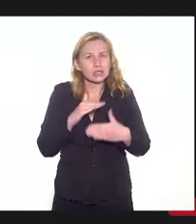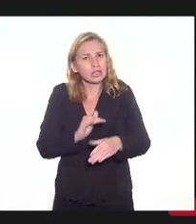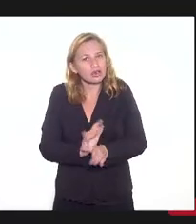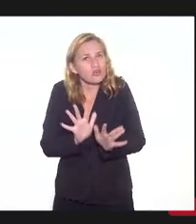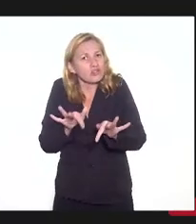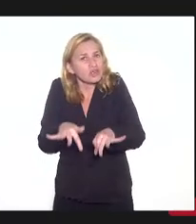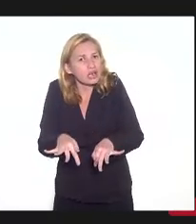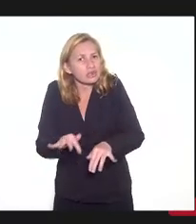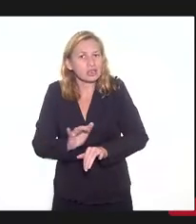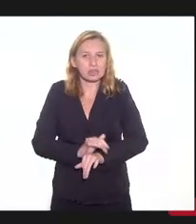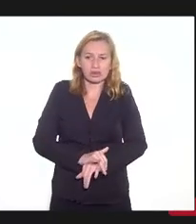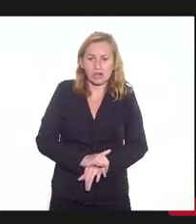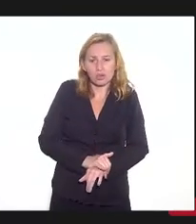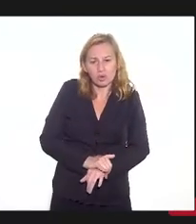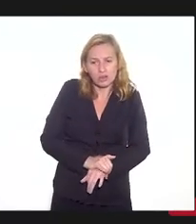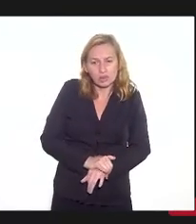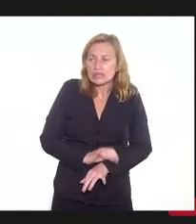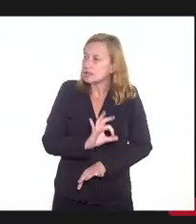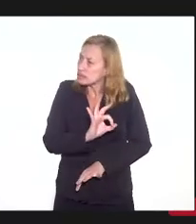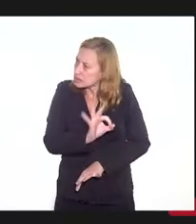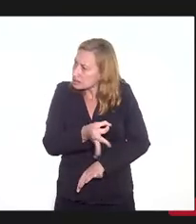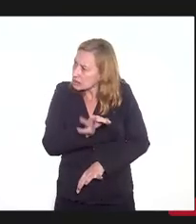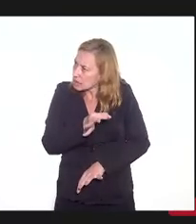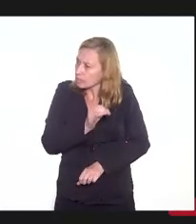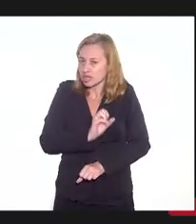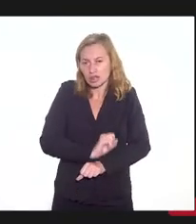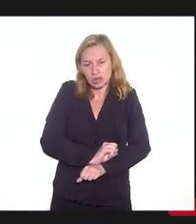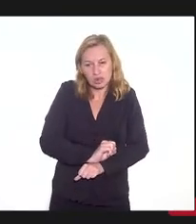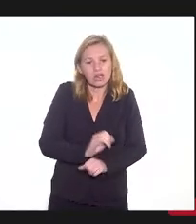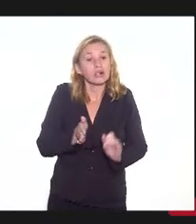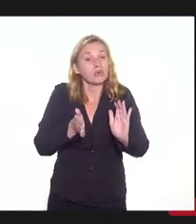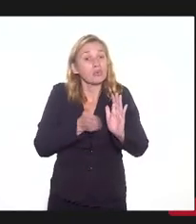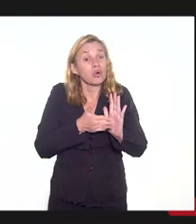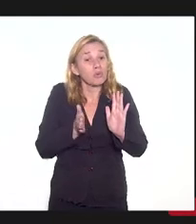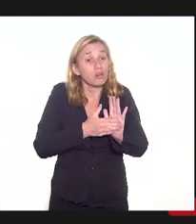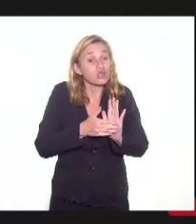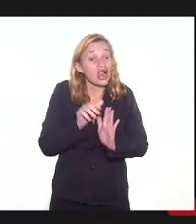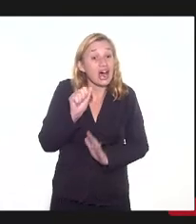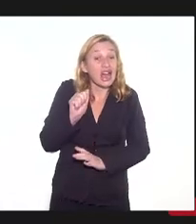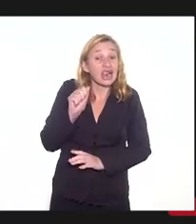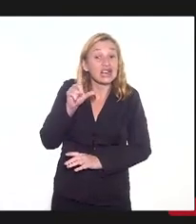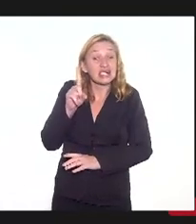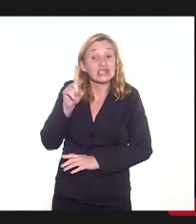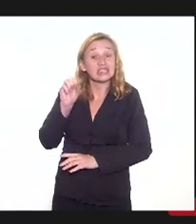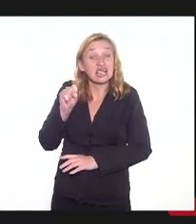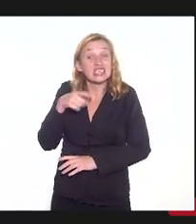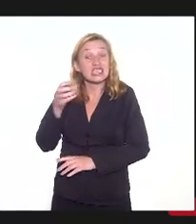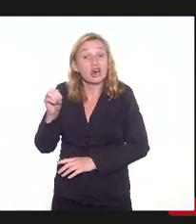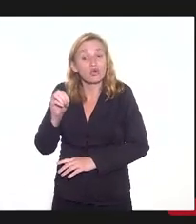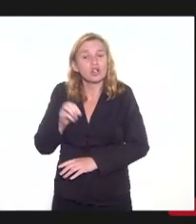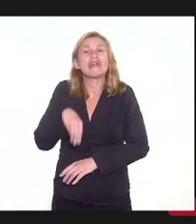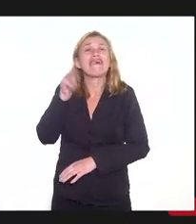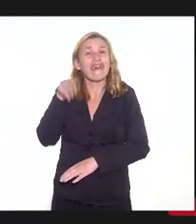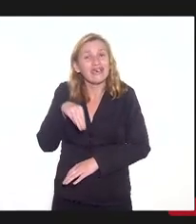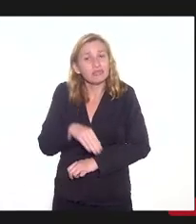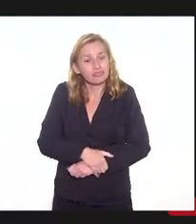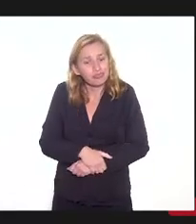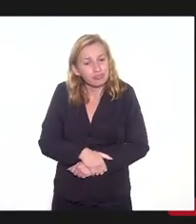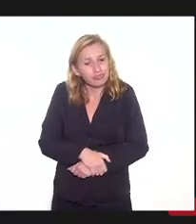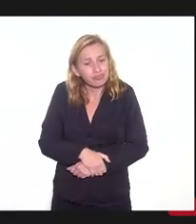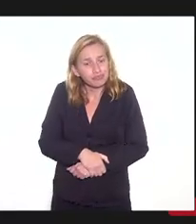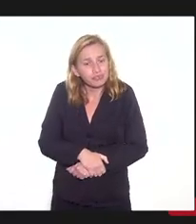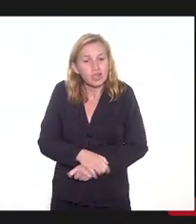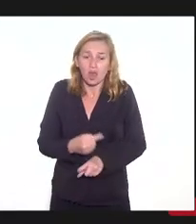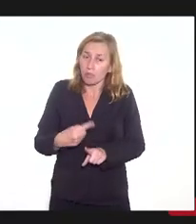finalização exatamente da proposta de adesão? Quem definiu? Porque